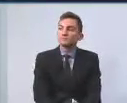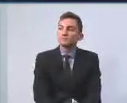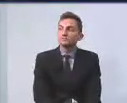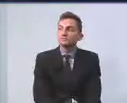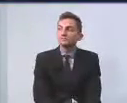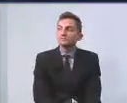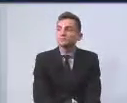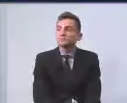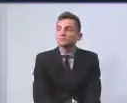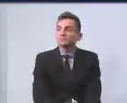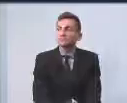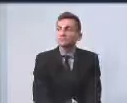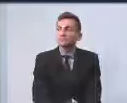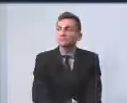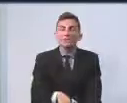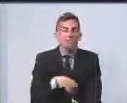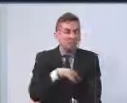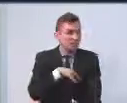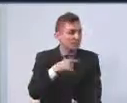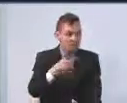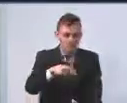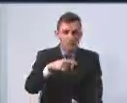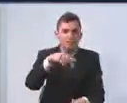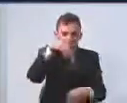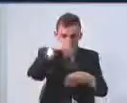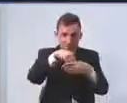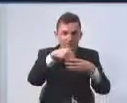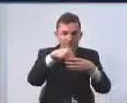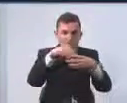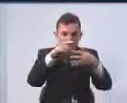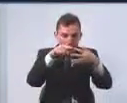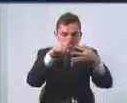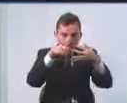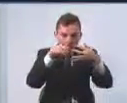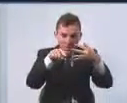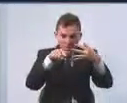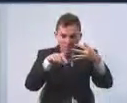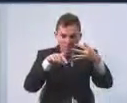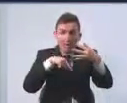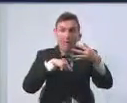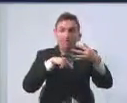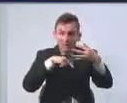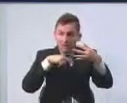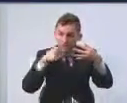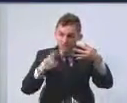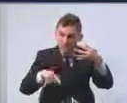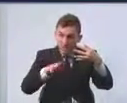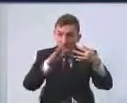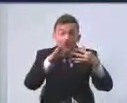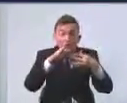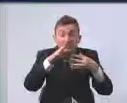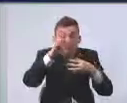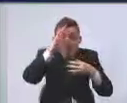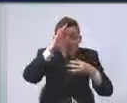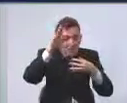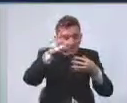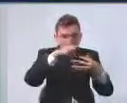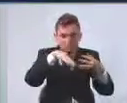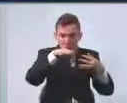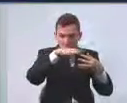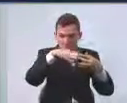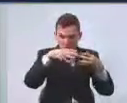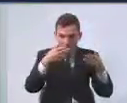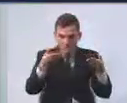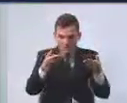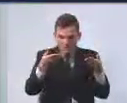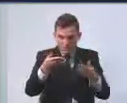Tem mais subdivisões, mas esse é o grosso, o essencial dessa questão. E é importante que